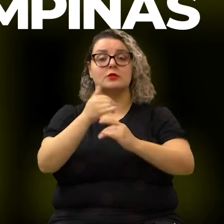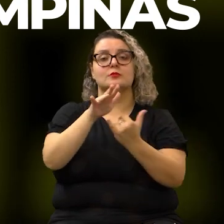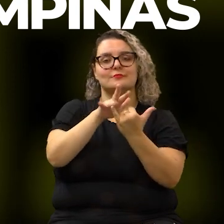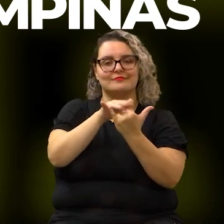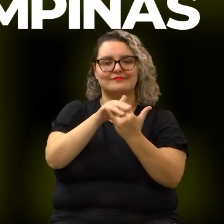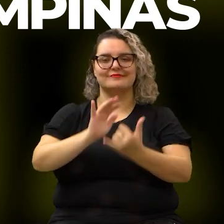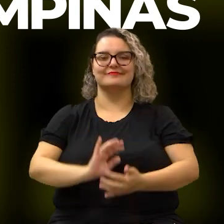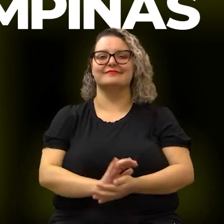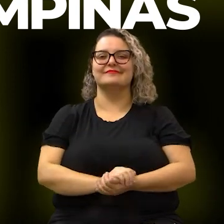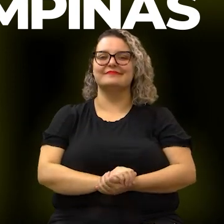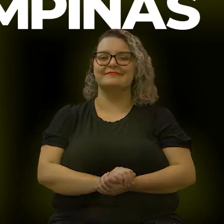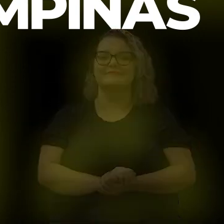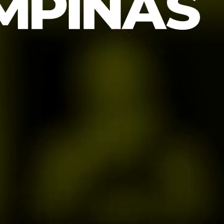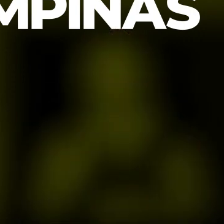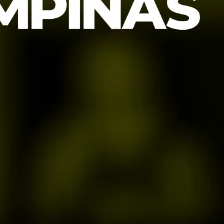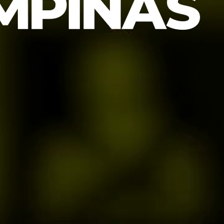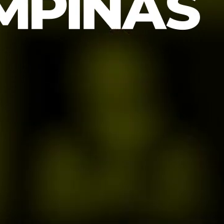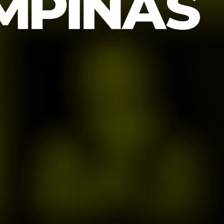Campinas no YouTube.